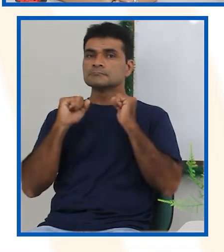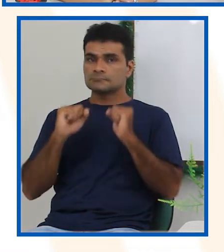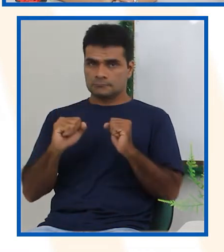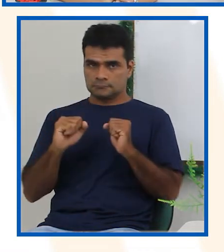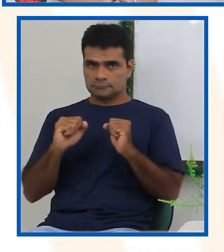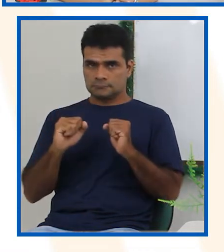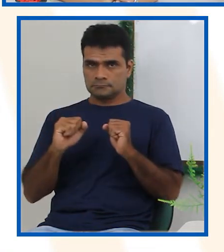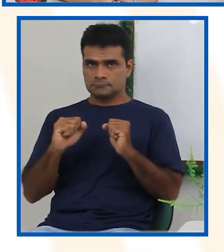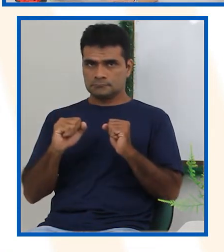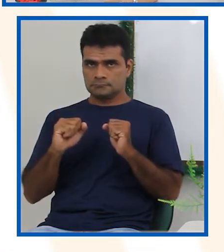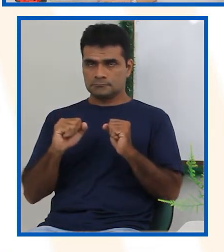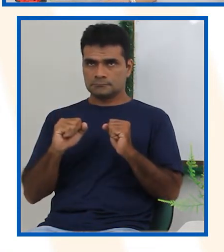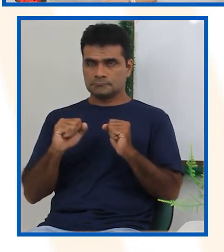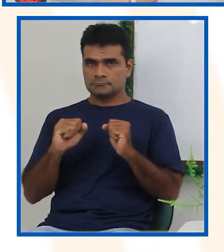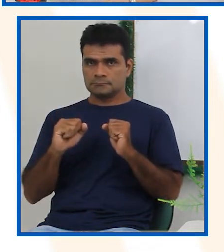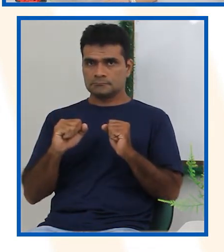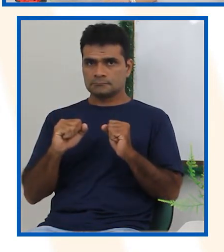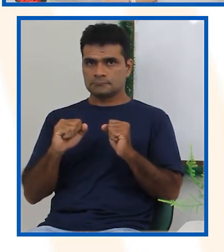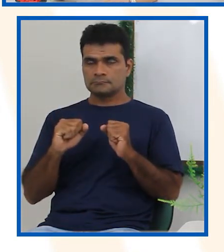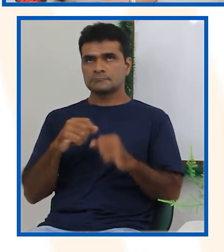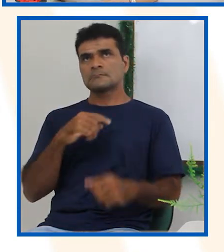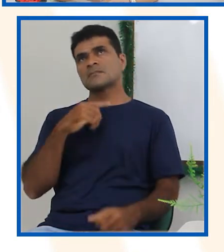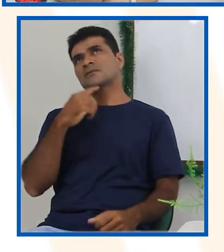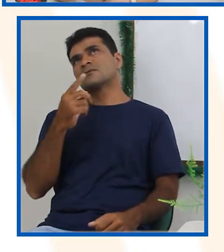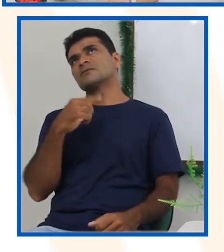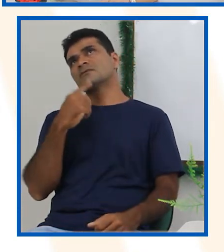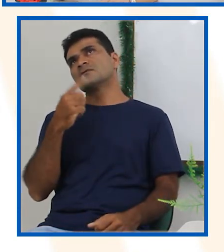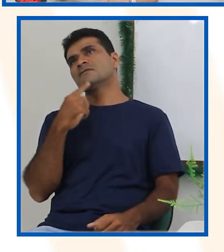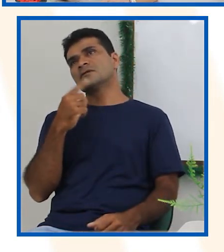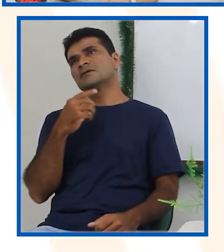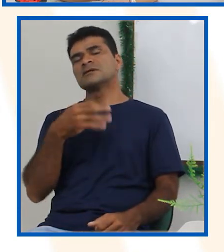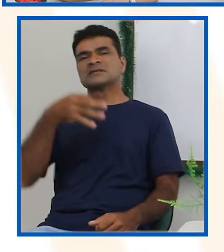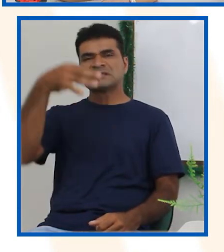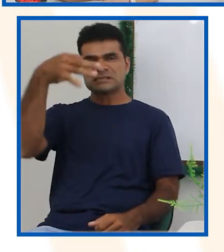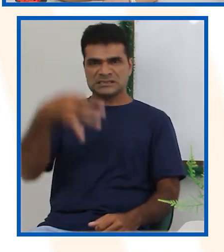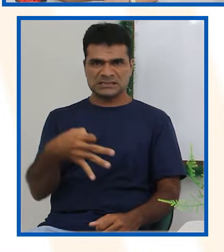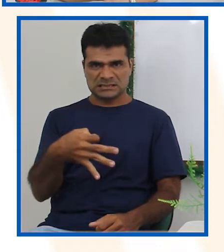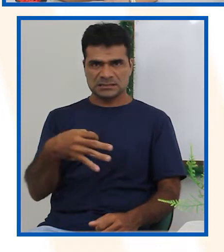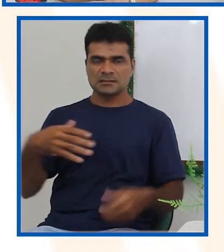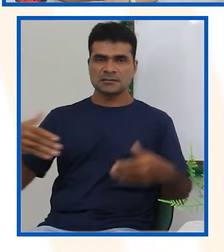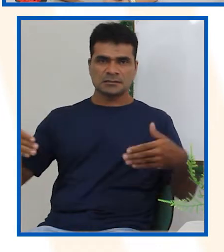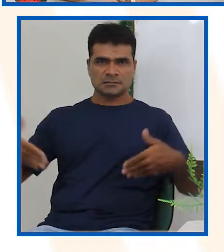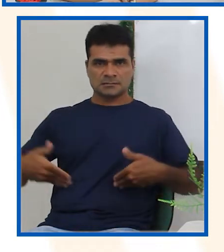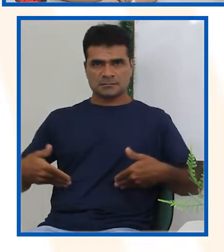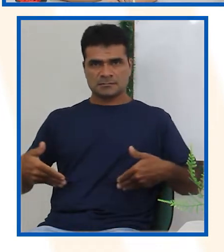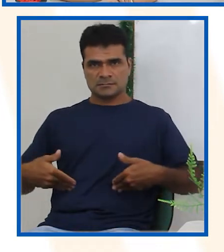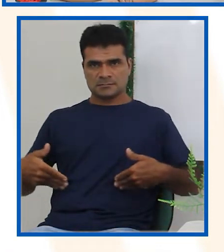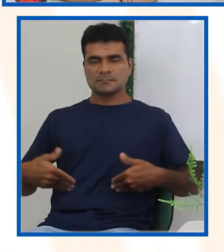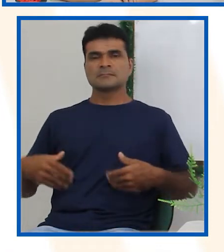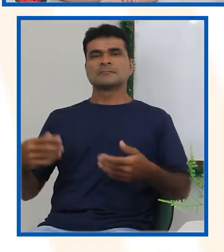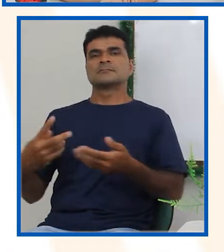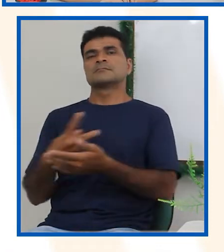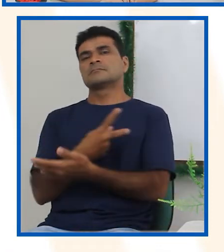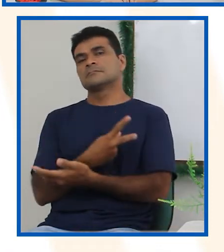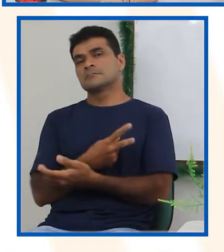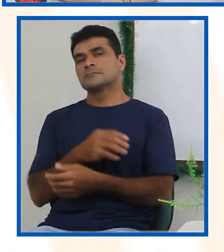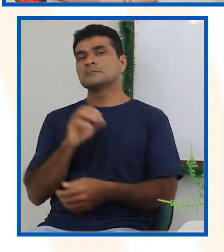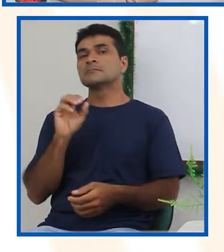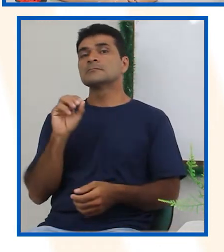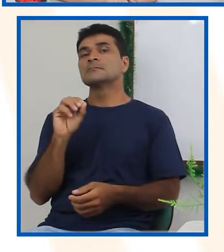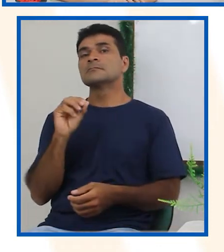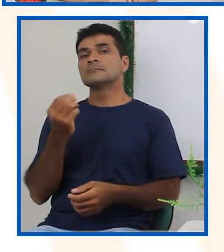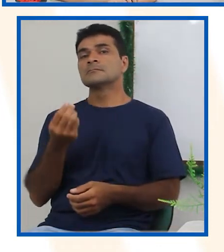Talvez aconteça. Acontecerá com certeza. Ela ficará com fome. Ela sentirá fome. Ou é impossível de acontecer?